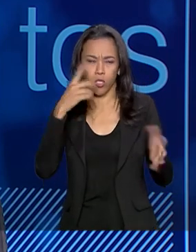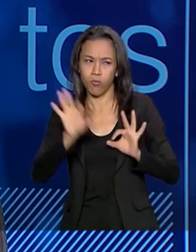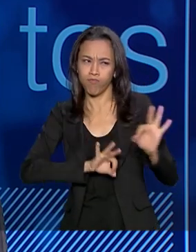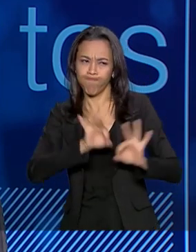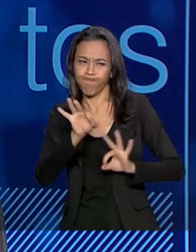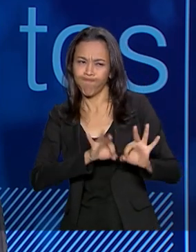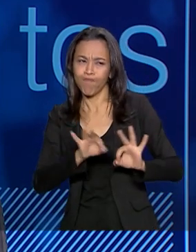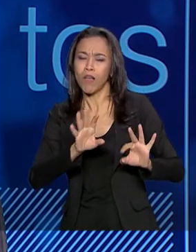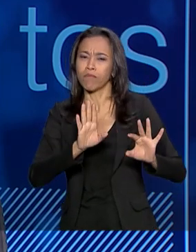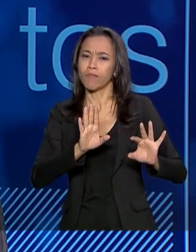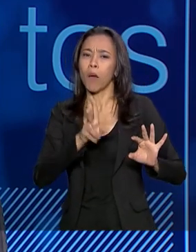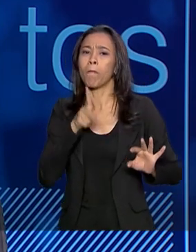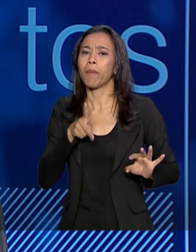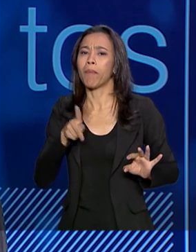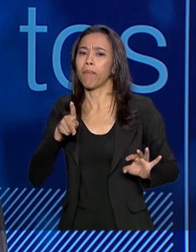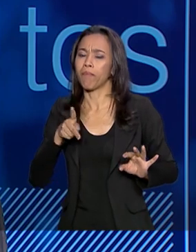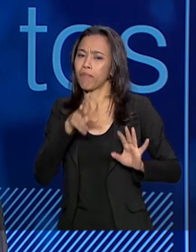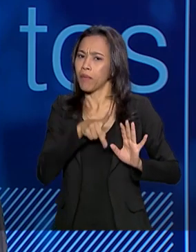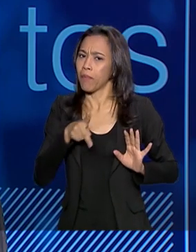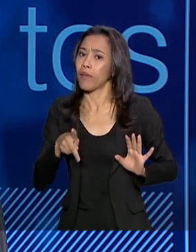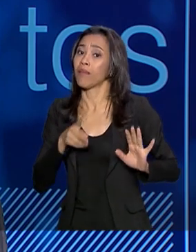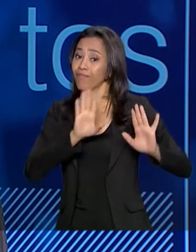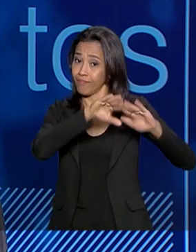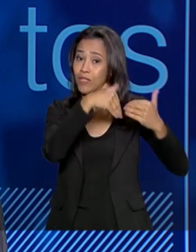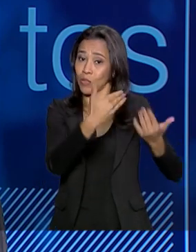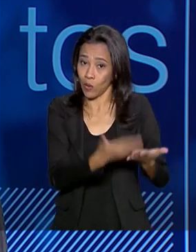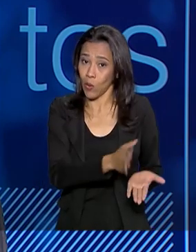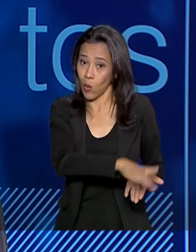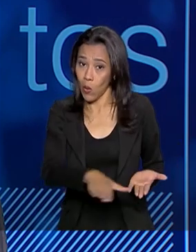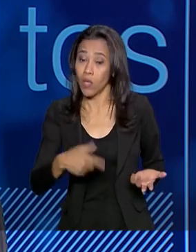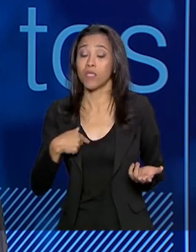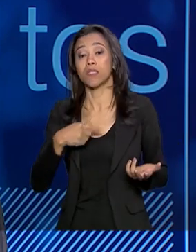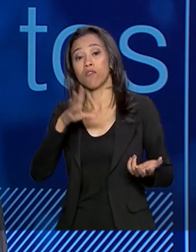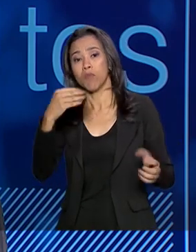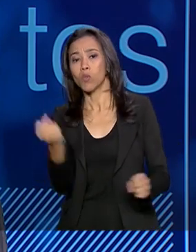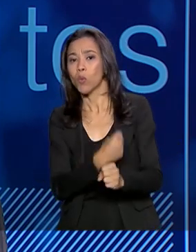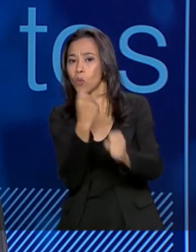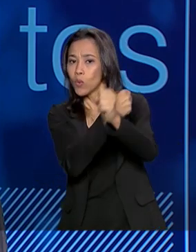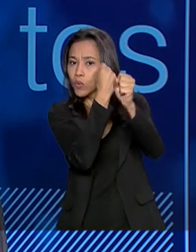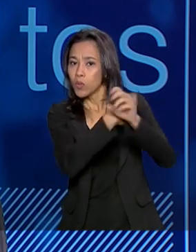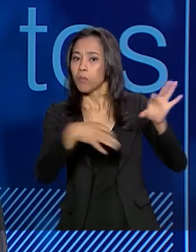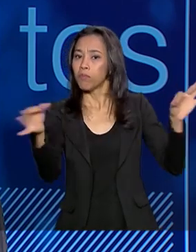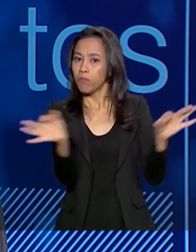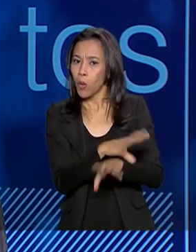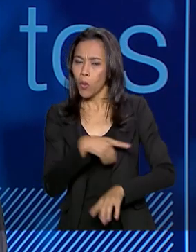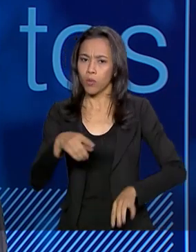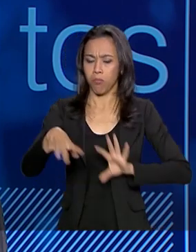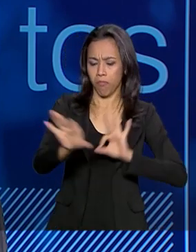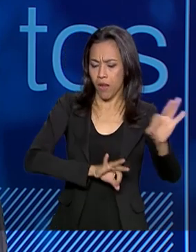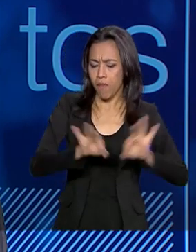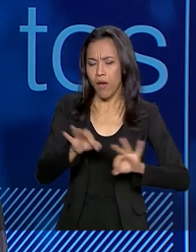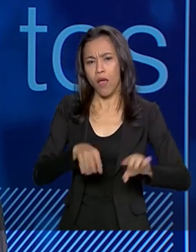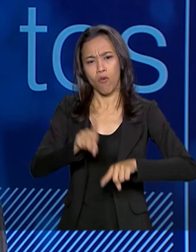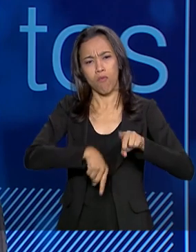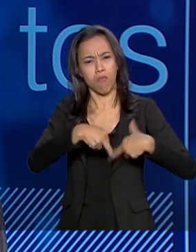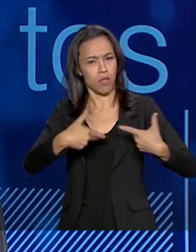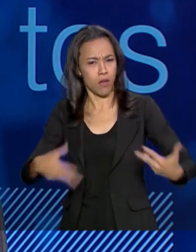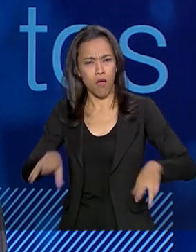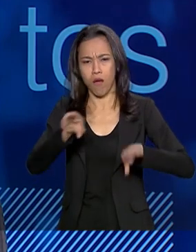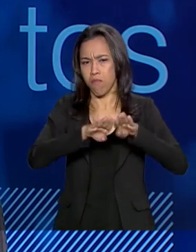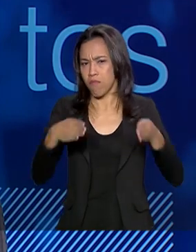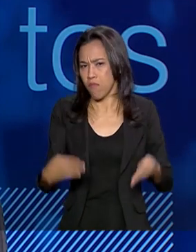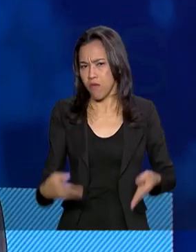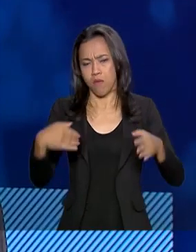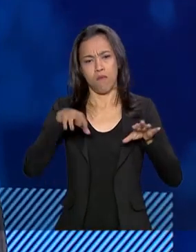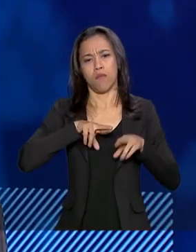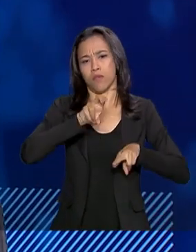PPP das creches, traz um parceiro privado, finaliza essas obras inacabadas, equipa os equipamentos com tudo que precisa para